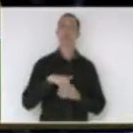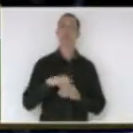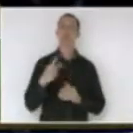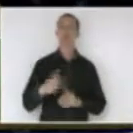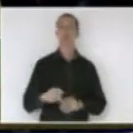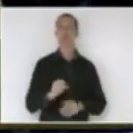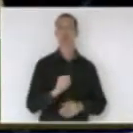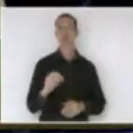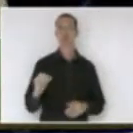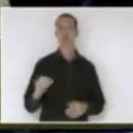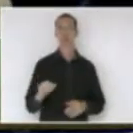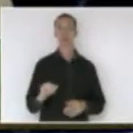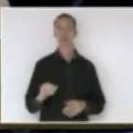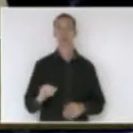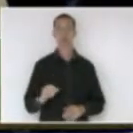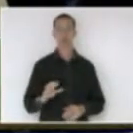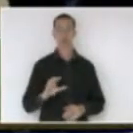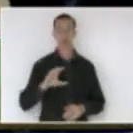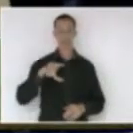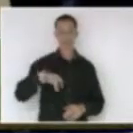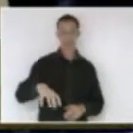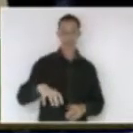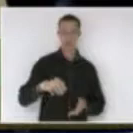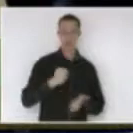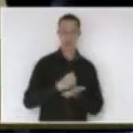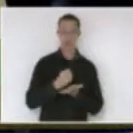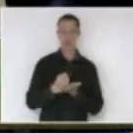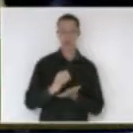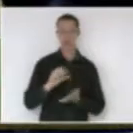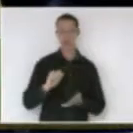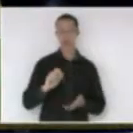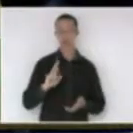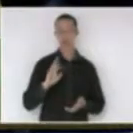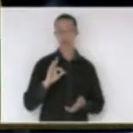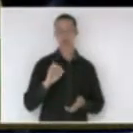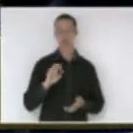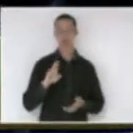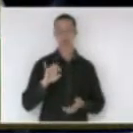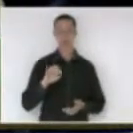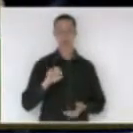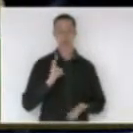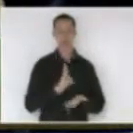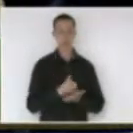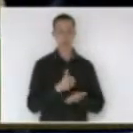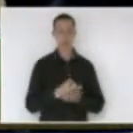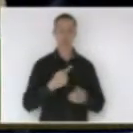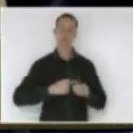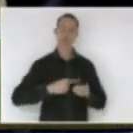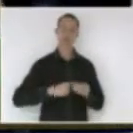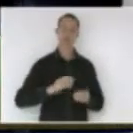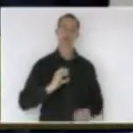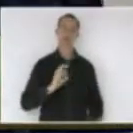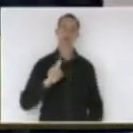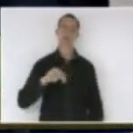a sede do cartório eleitoral continue instalada no município de Cunha em